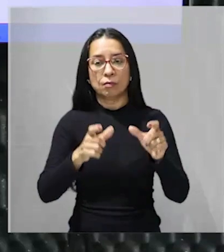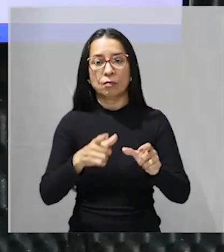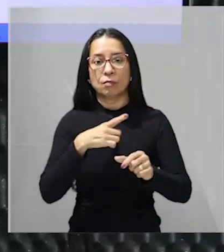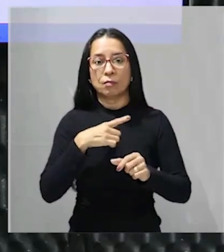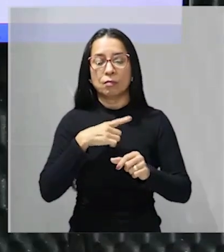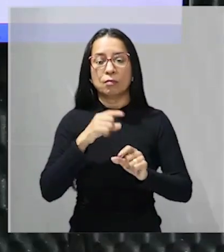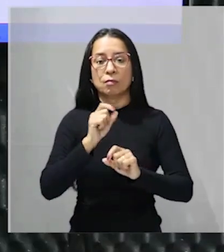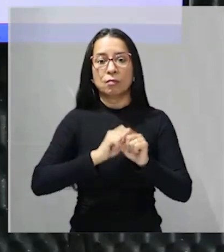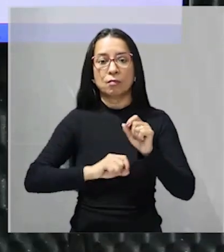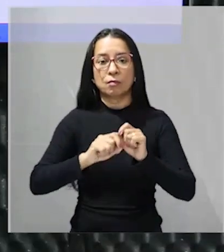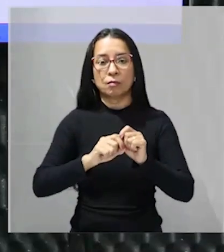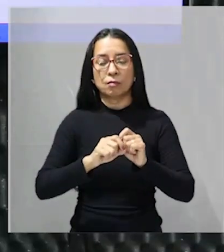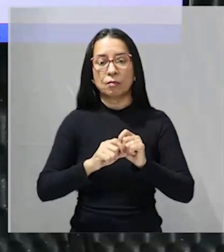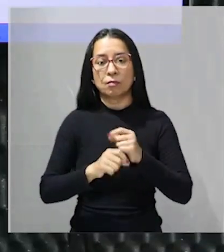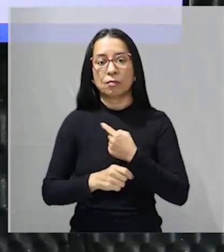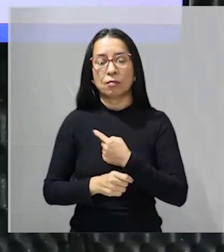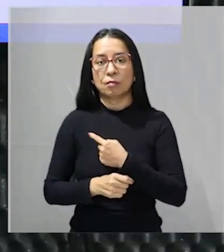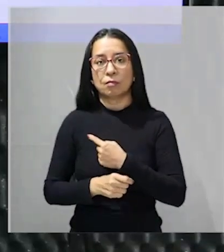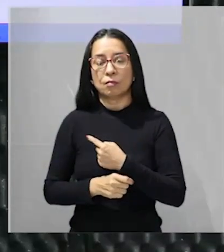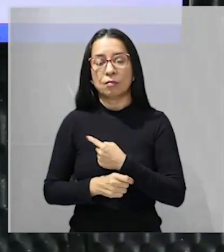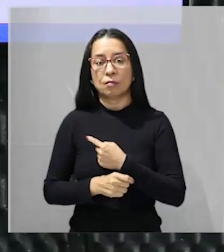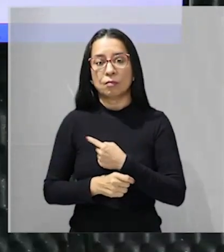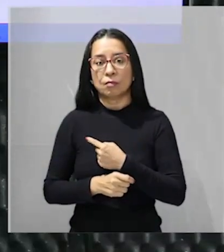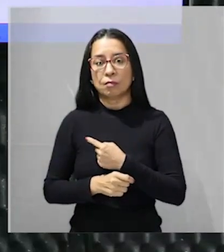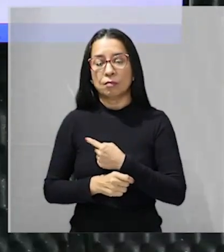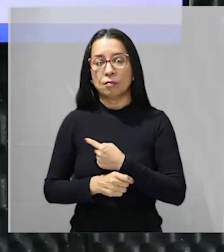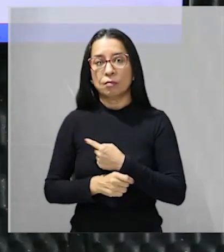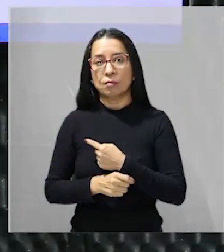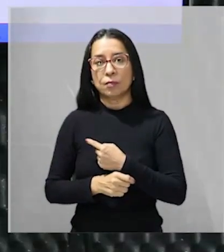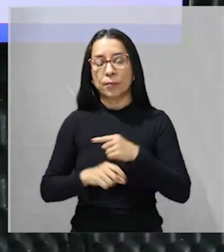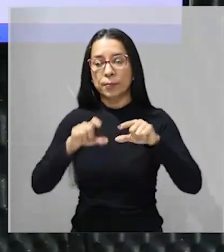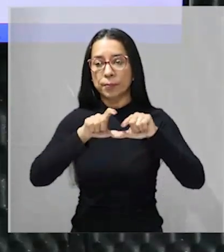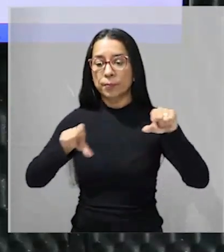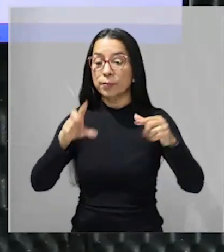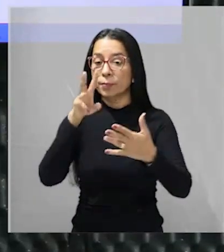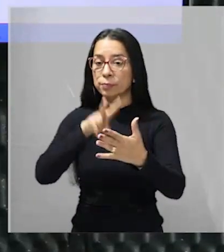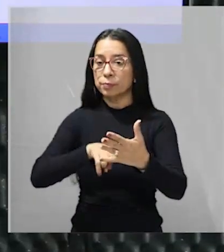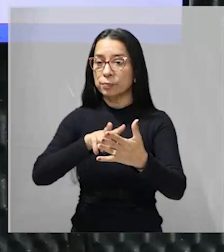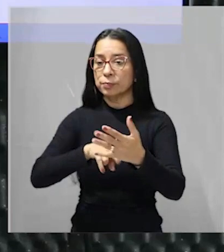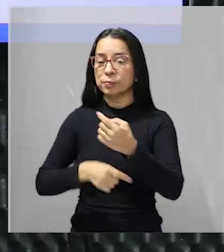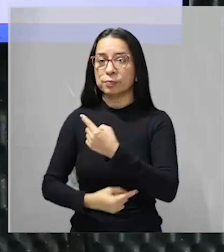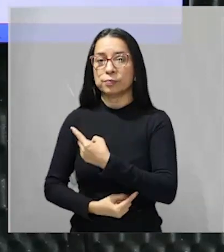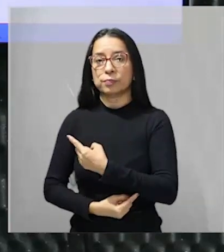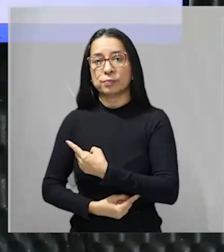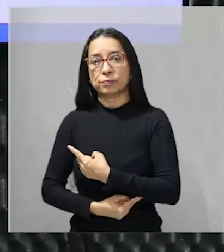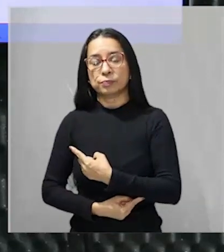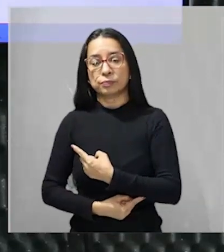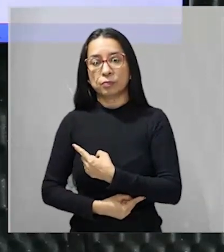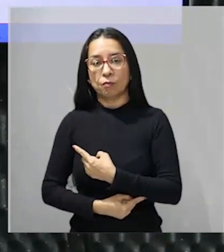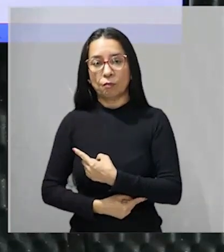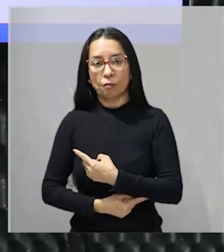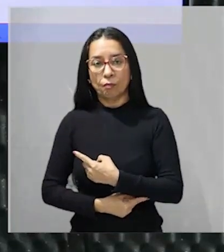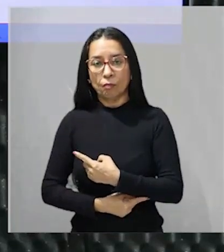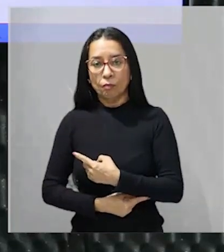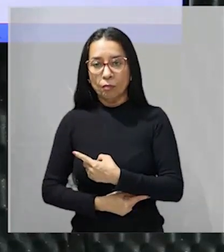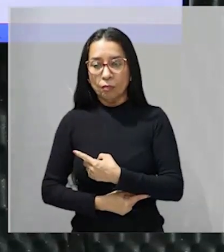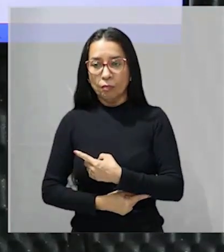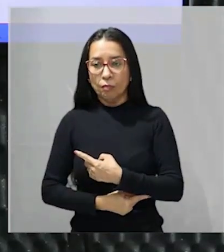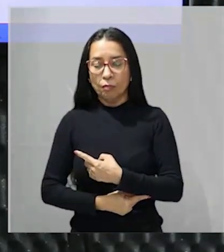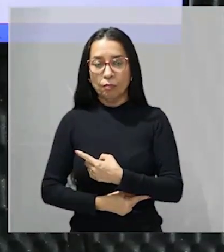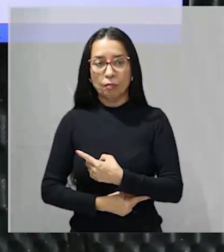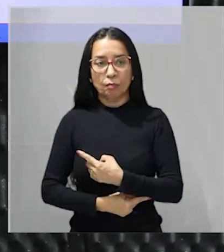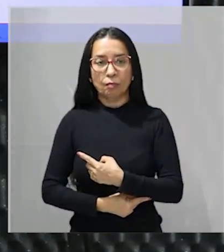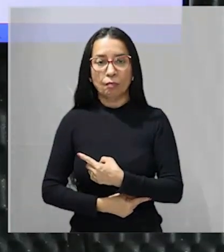mostrar o seguinte posturas e concepções presentes nos movimentos religiosos